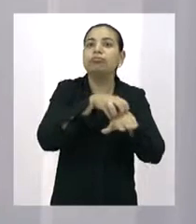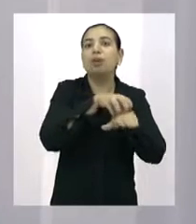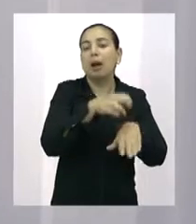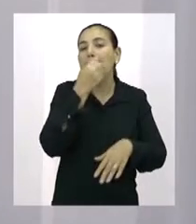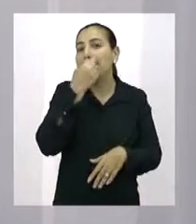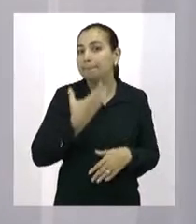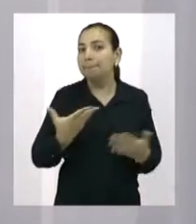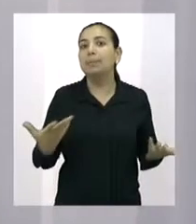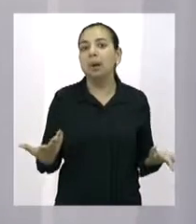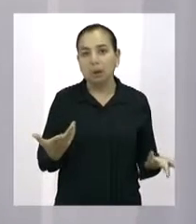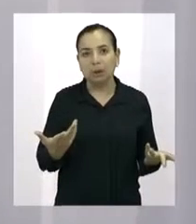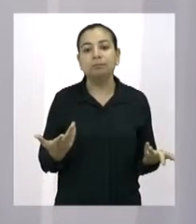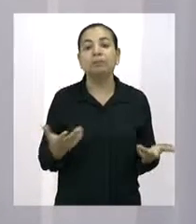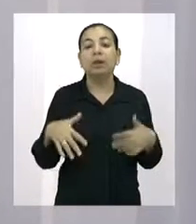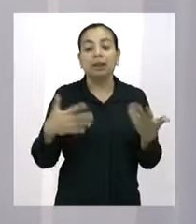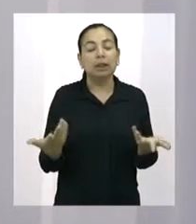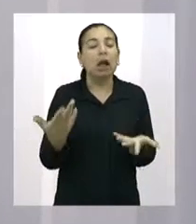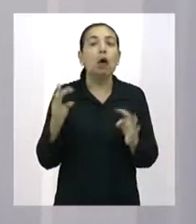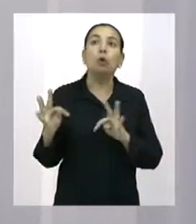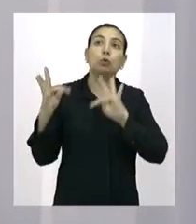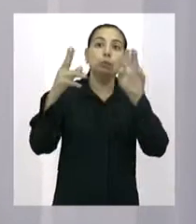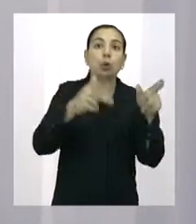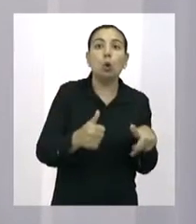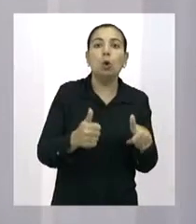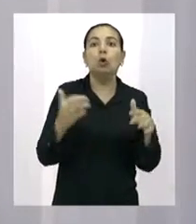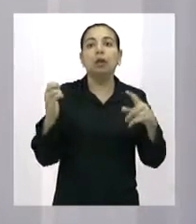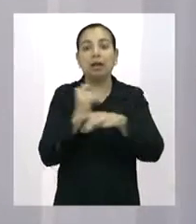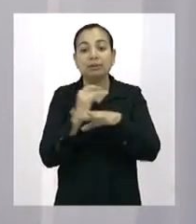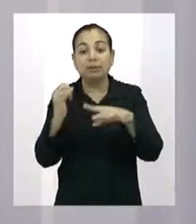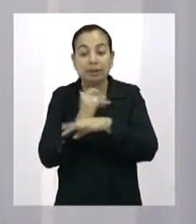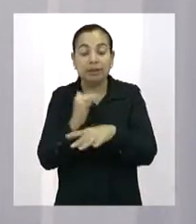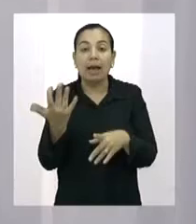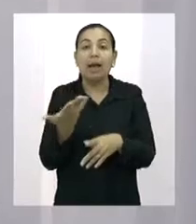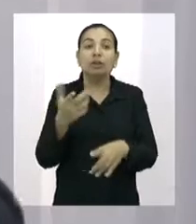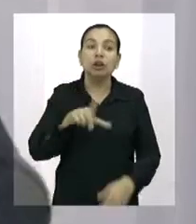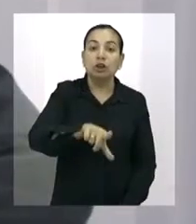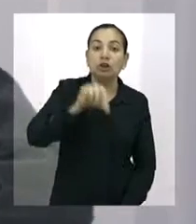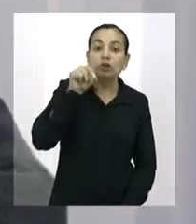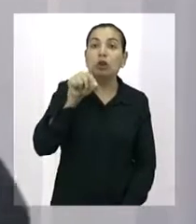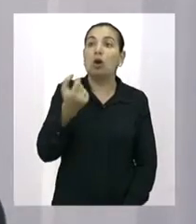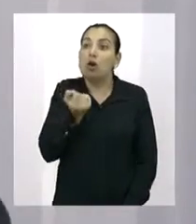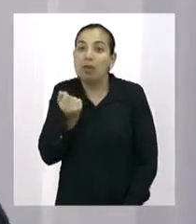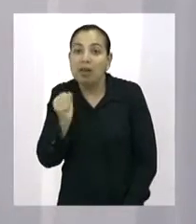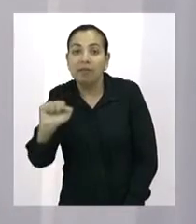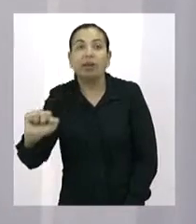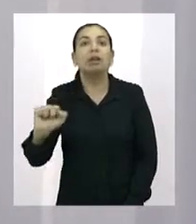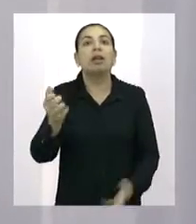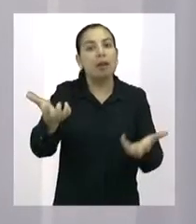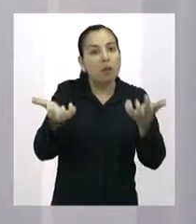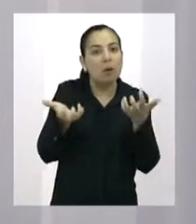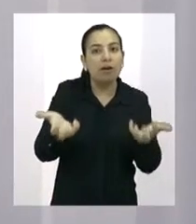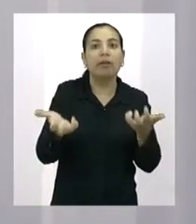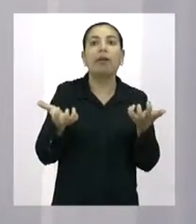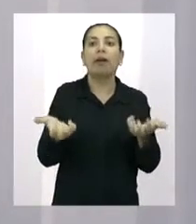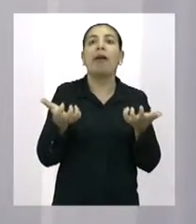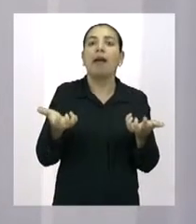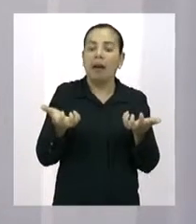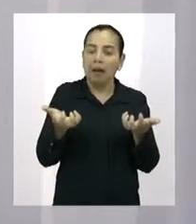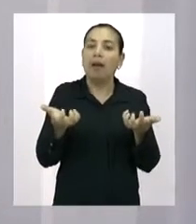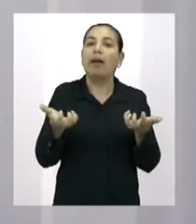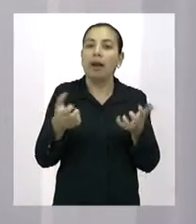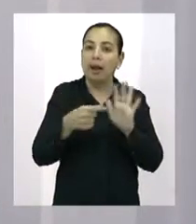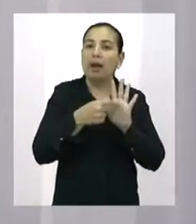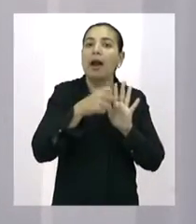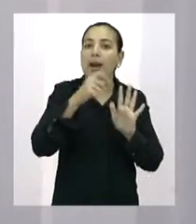a população, assim, prefere, optou, defendeu, foi para a rua e cobrou do